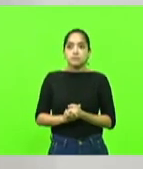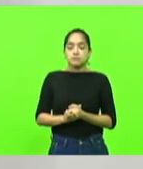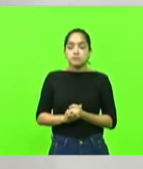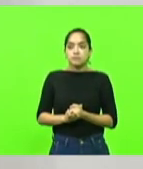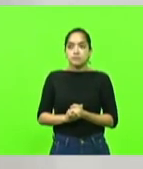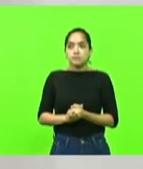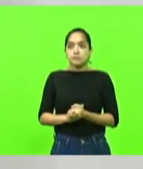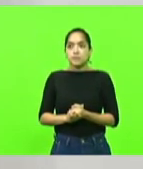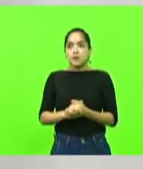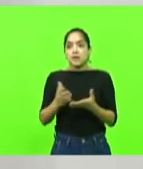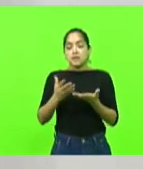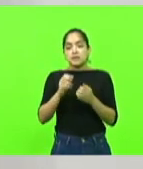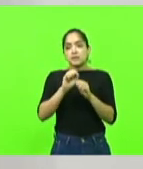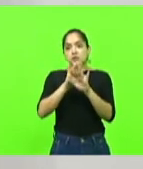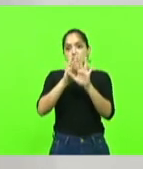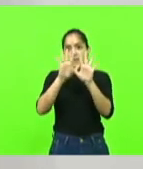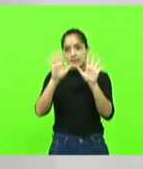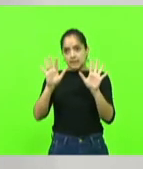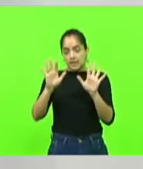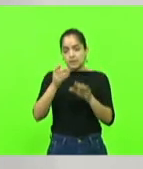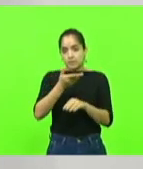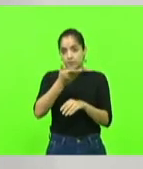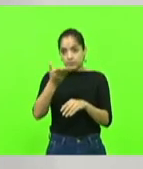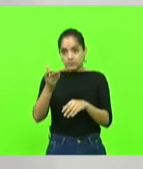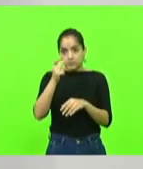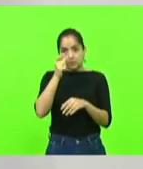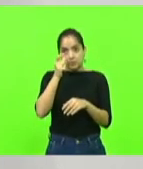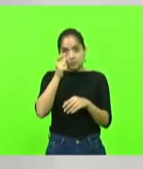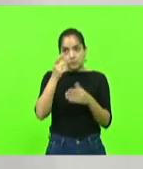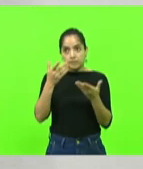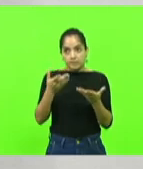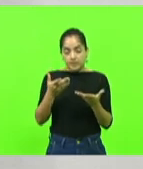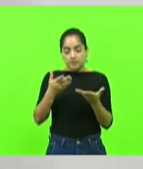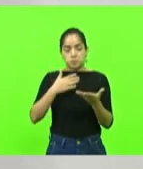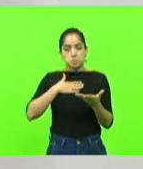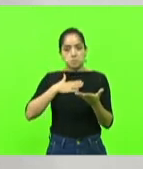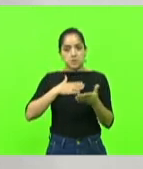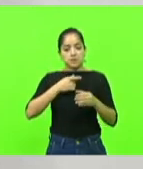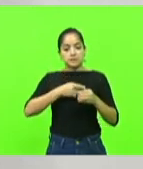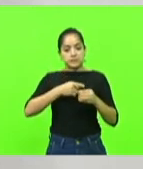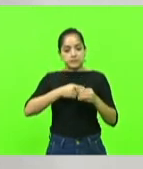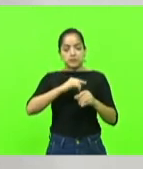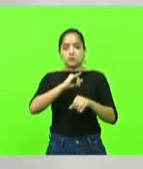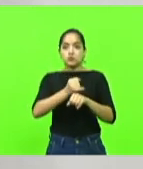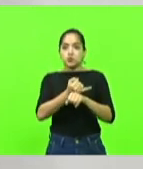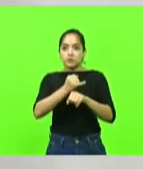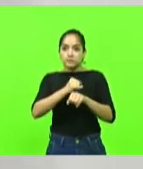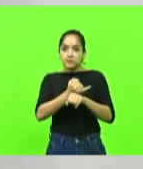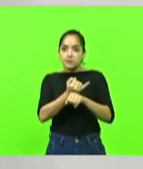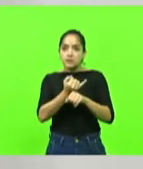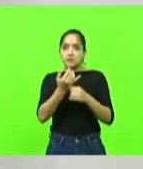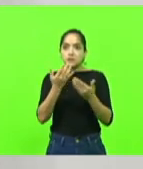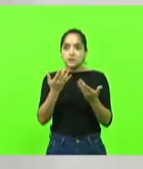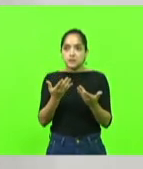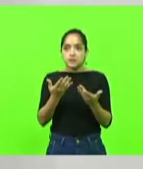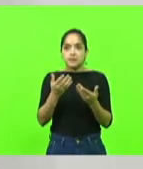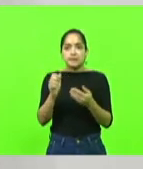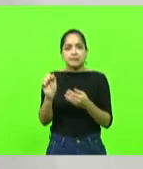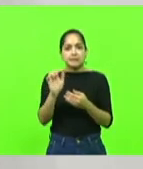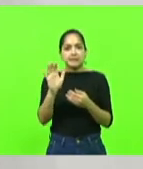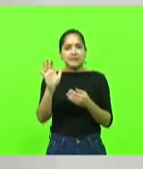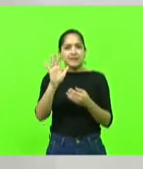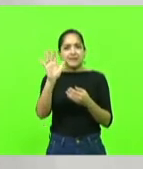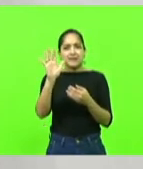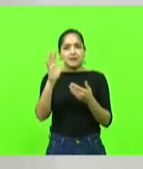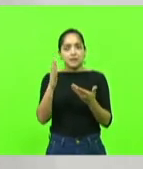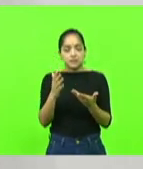Quero deixar claro para quem estiver assistindo e falar que a minha cidade, cidade de Joinville, está se tornando caro para Joinville